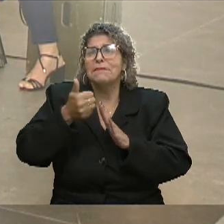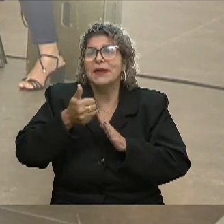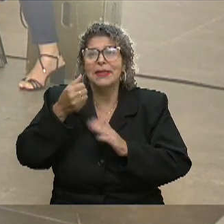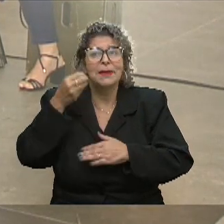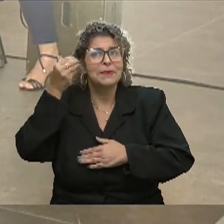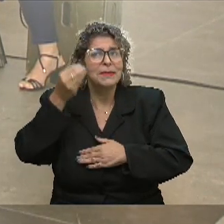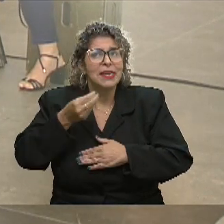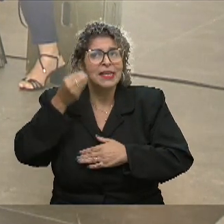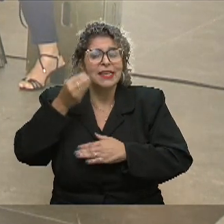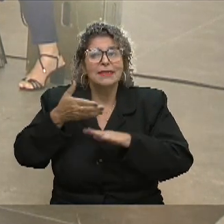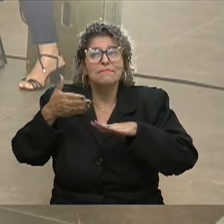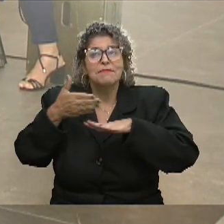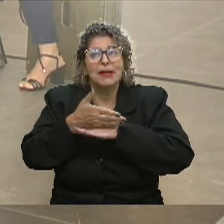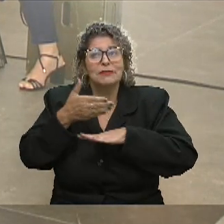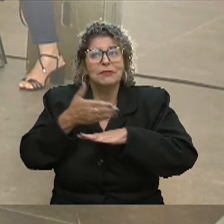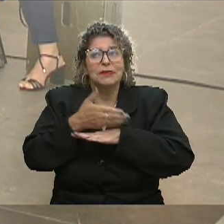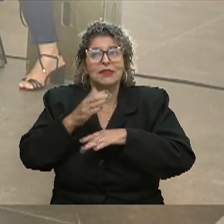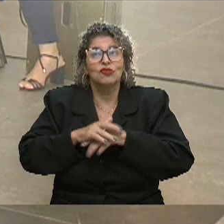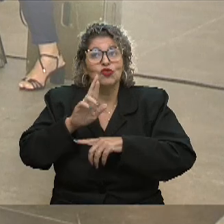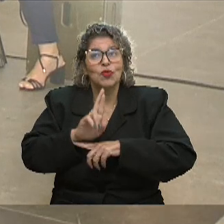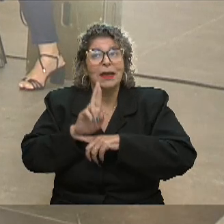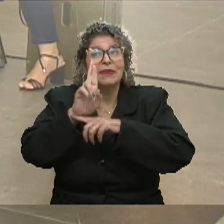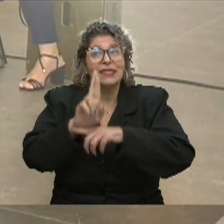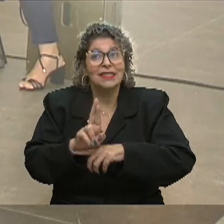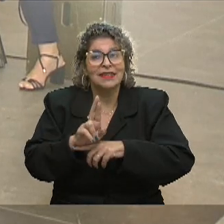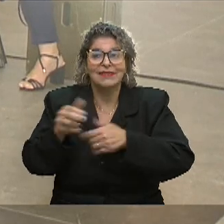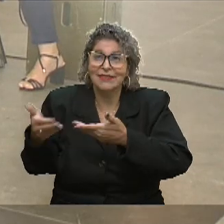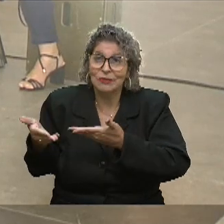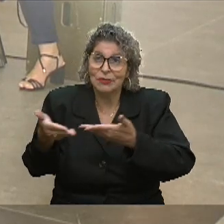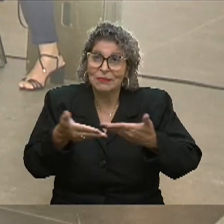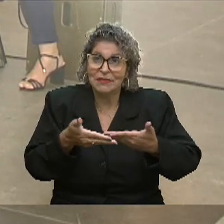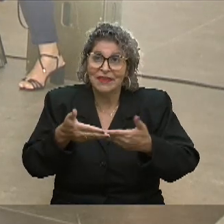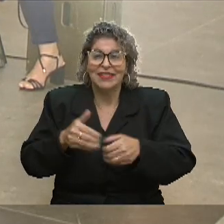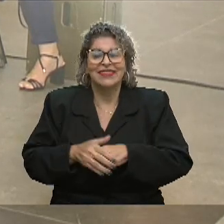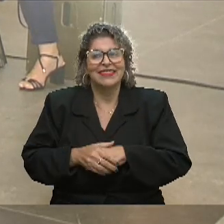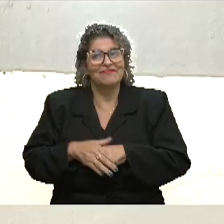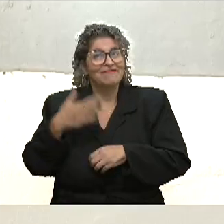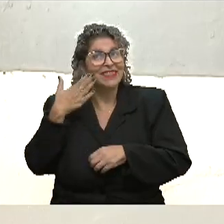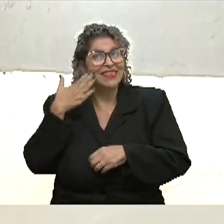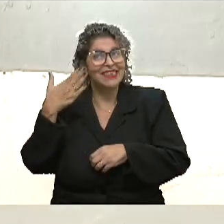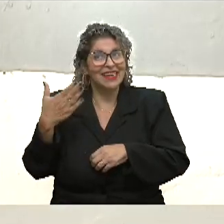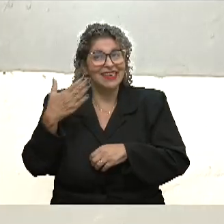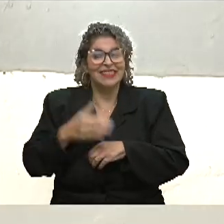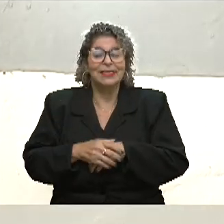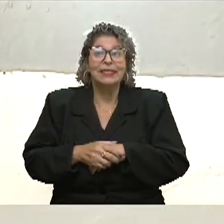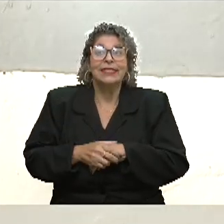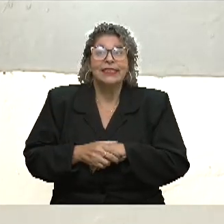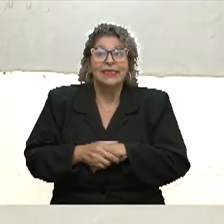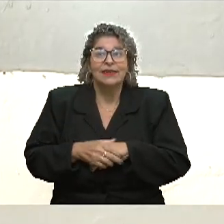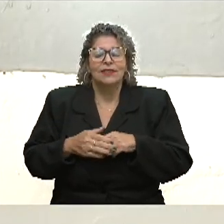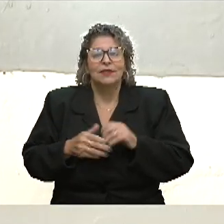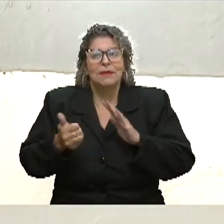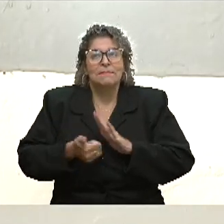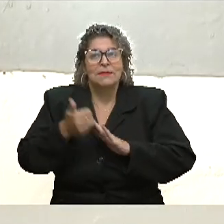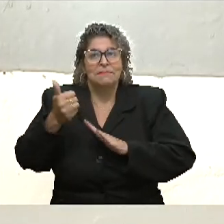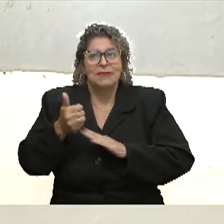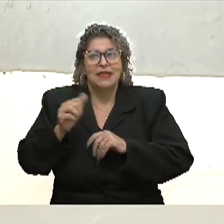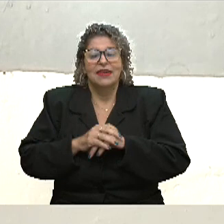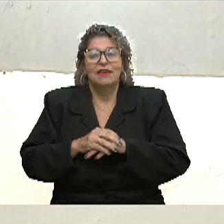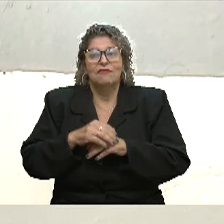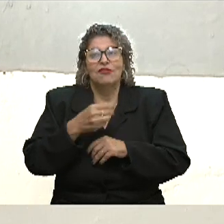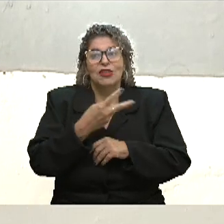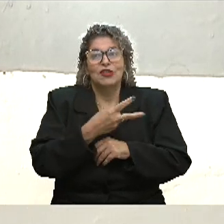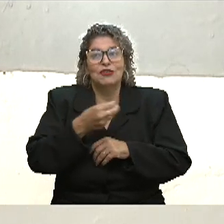participação na escolha de um representante? Seja muito bem-vinda. Obrigada. Bom minha primeira eleição foi de